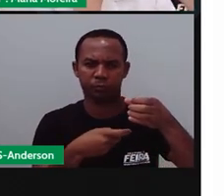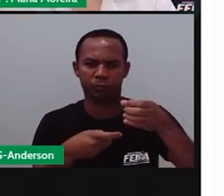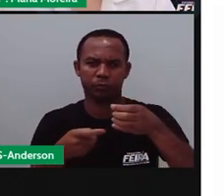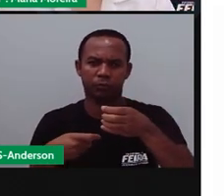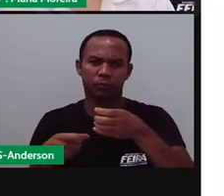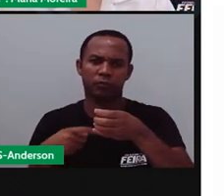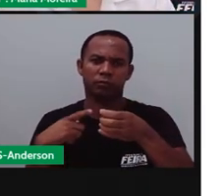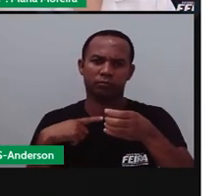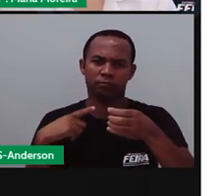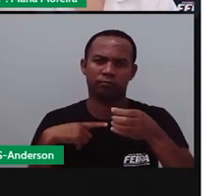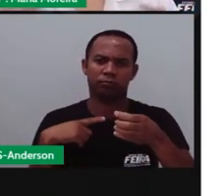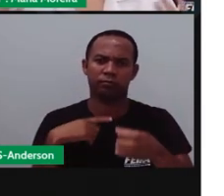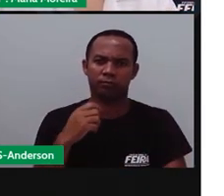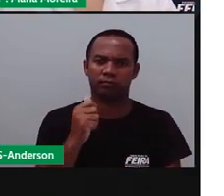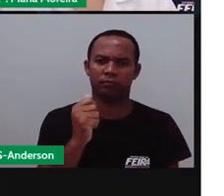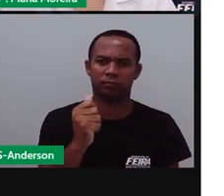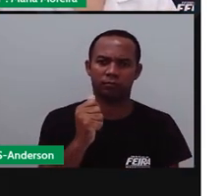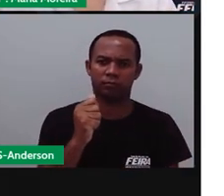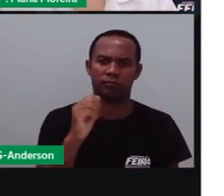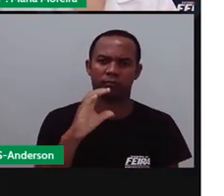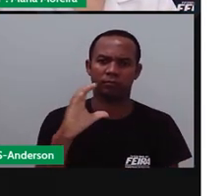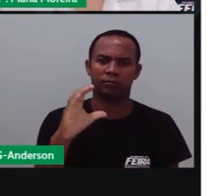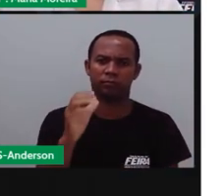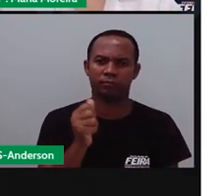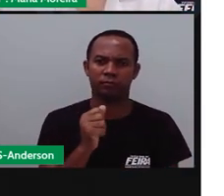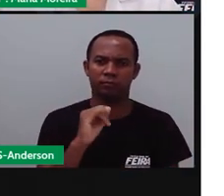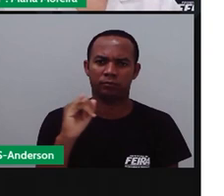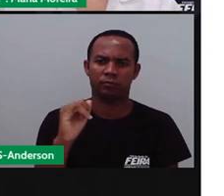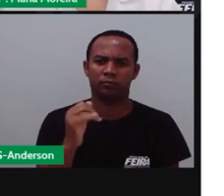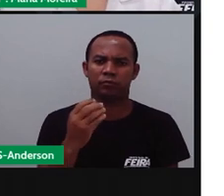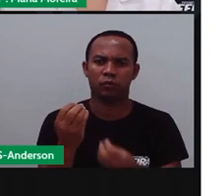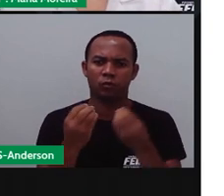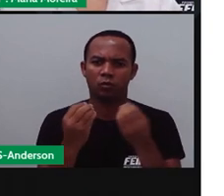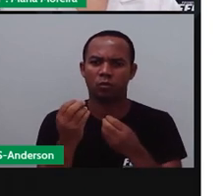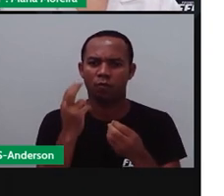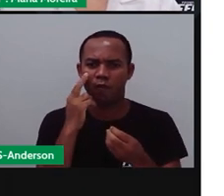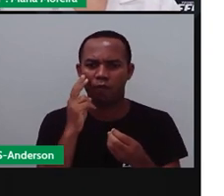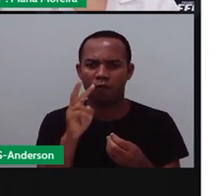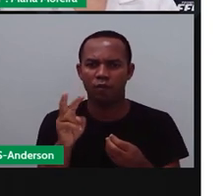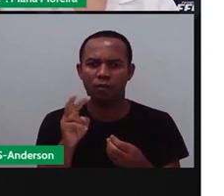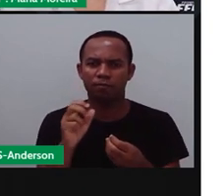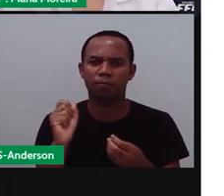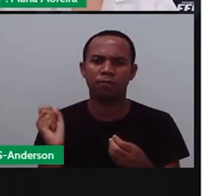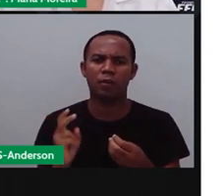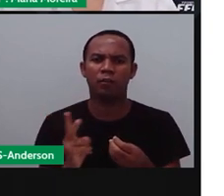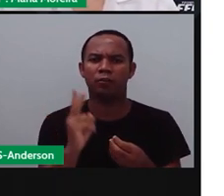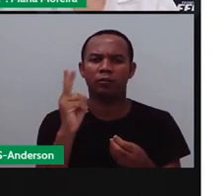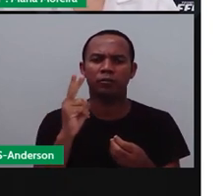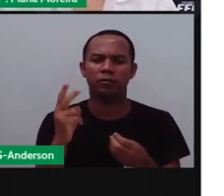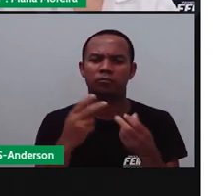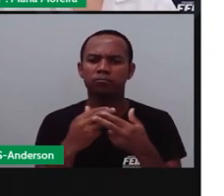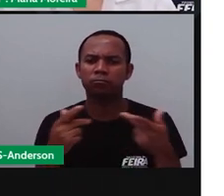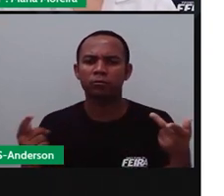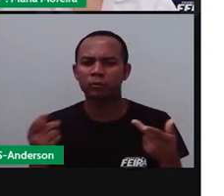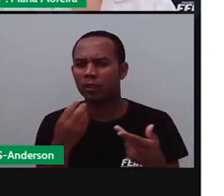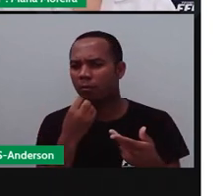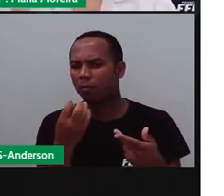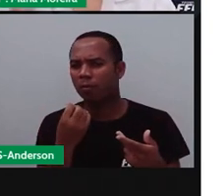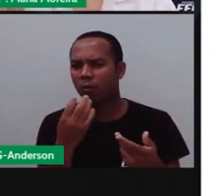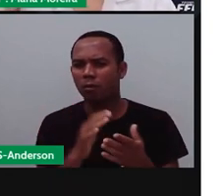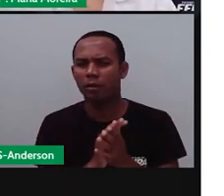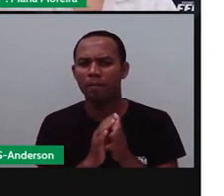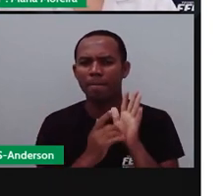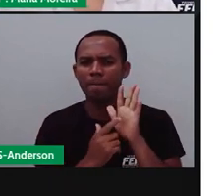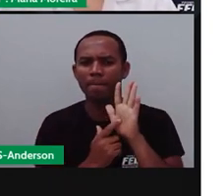também tem uma época. Eles comemoram essa colheita e, né? Valorizam o produto. Como assim, valorizam o produto? Eles